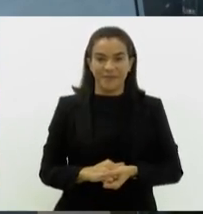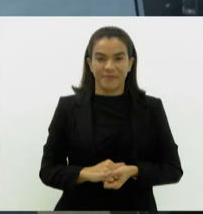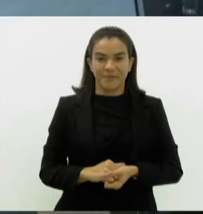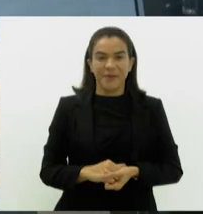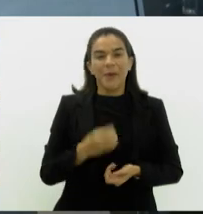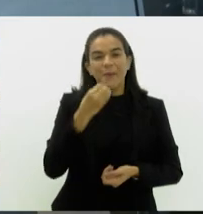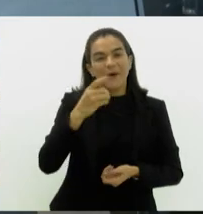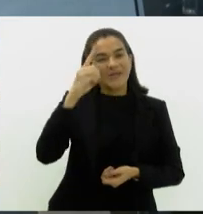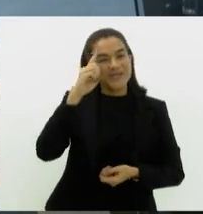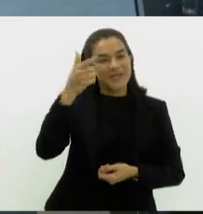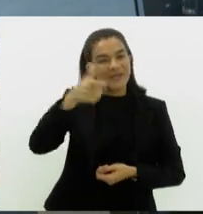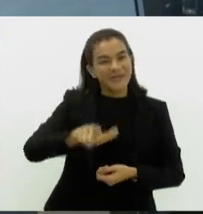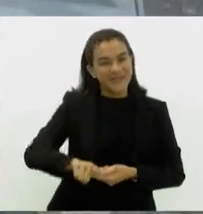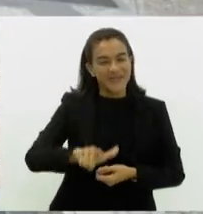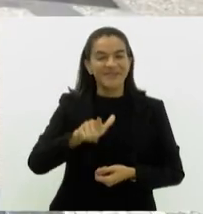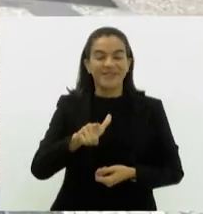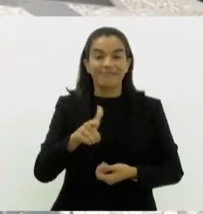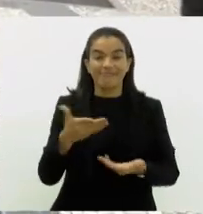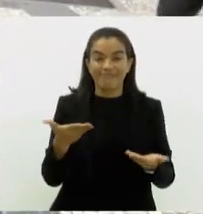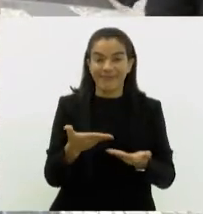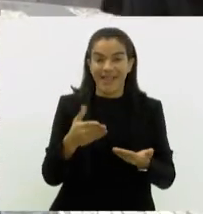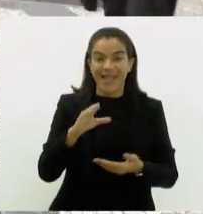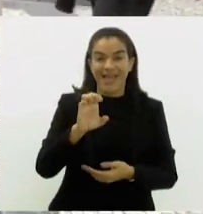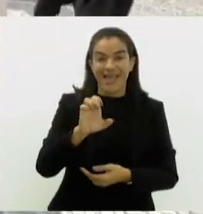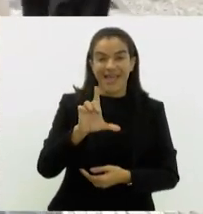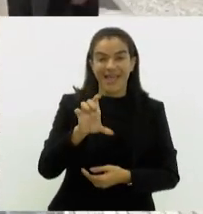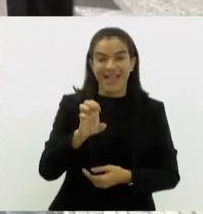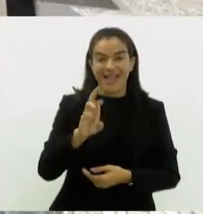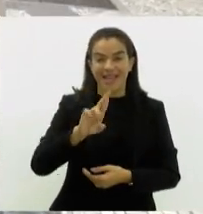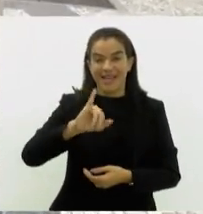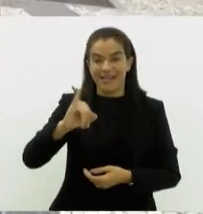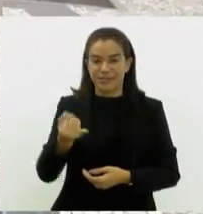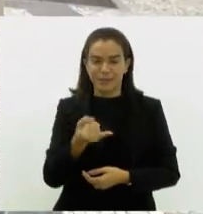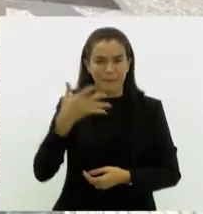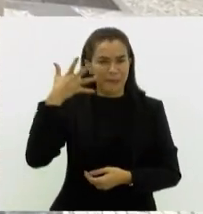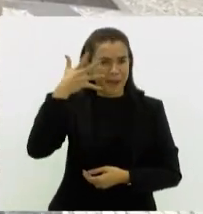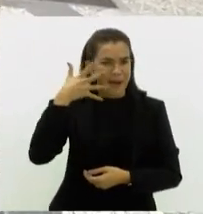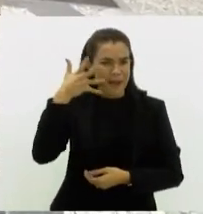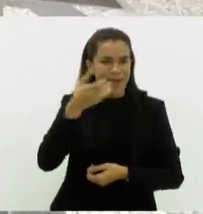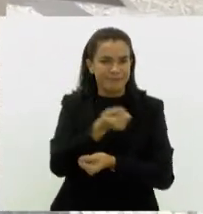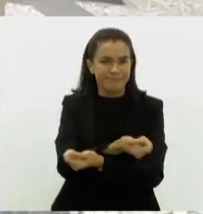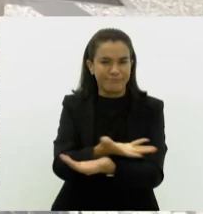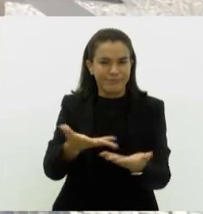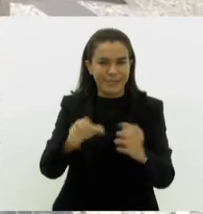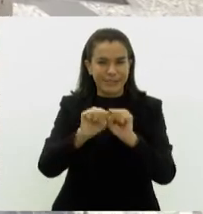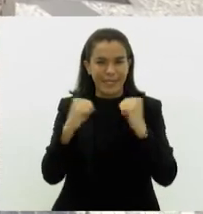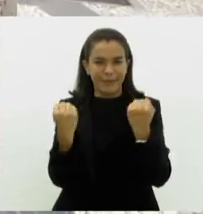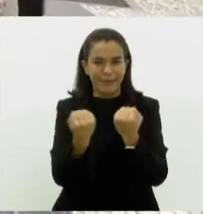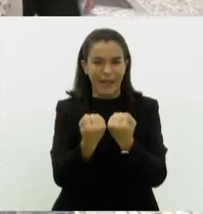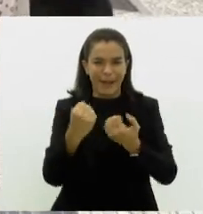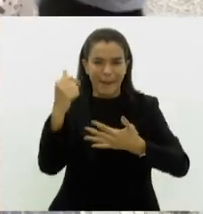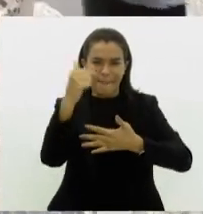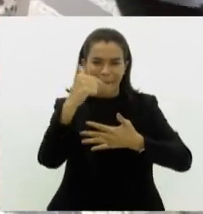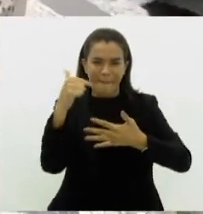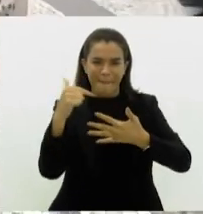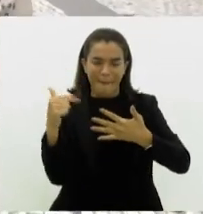Bom dia novamente, Vicente. A Alerge oferece diversos cursos, palestras, seminários, diversas atividades